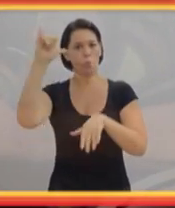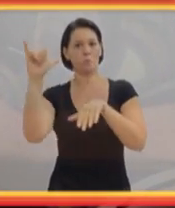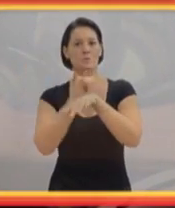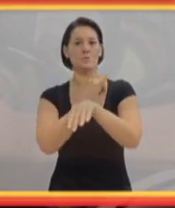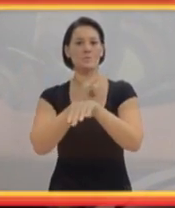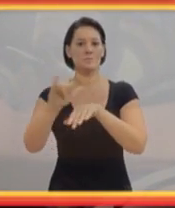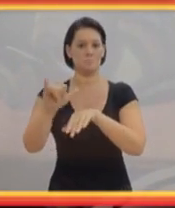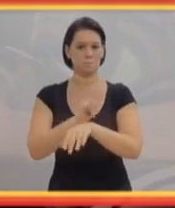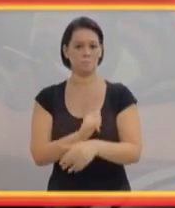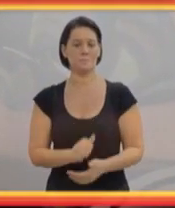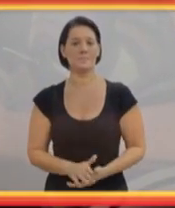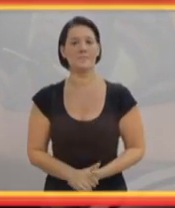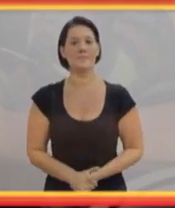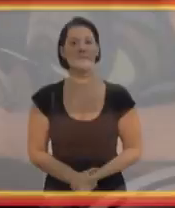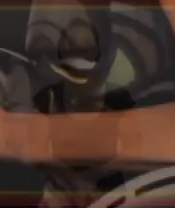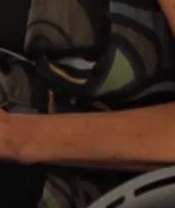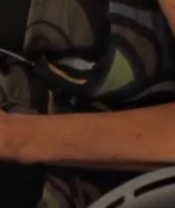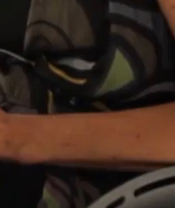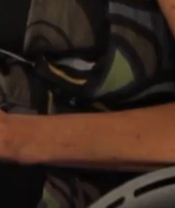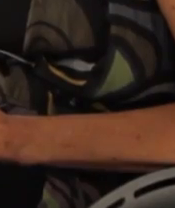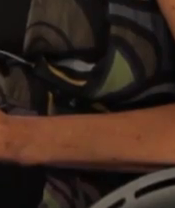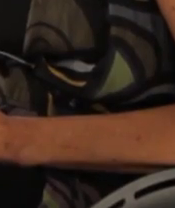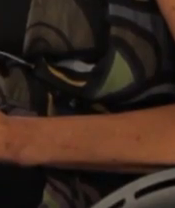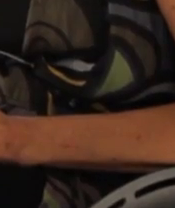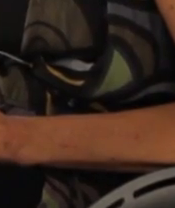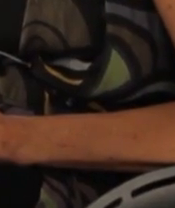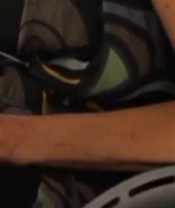varanda, o Ilzinha separa e olha um livro aberto. E aí